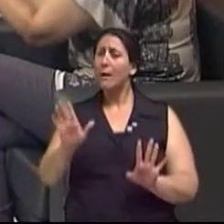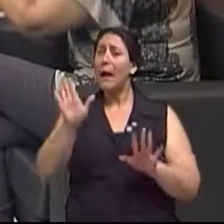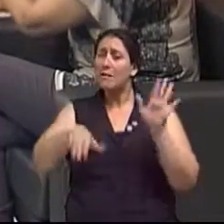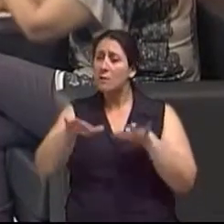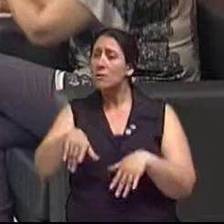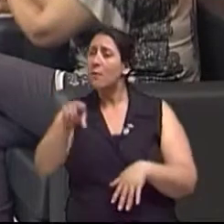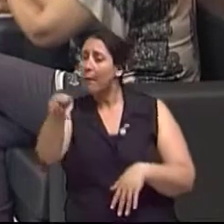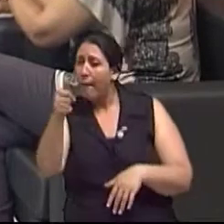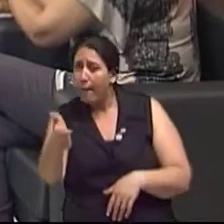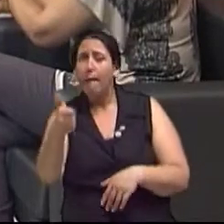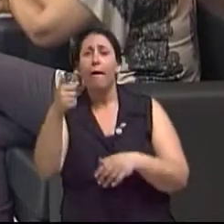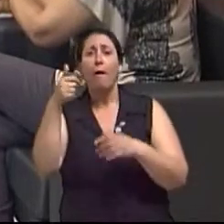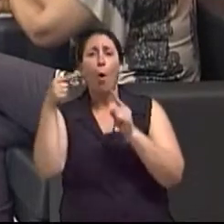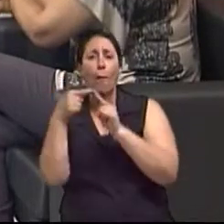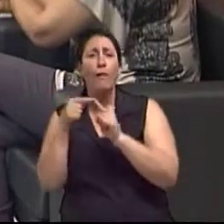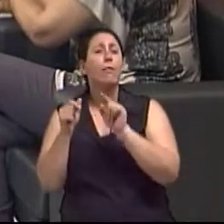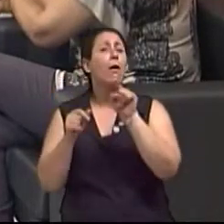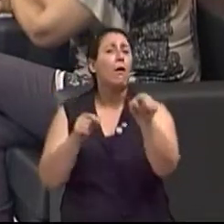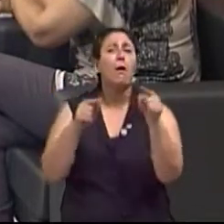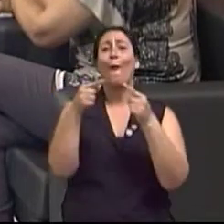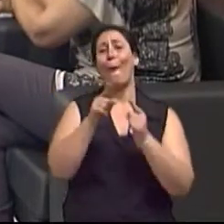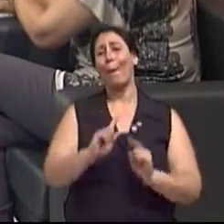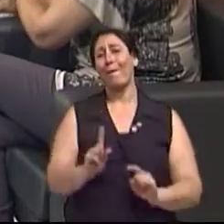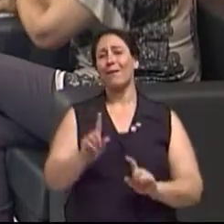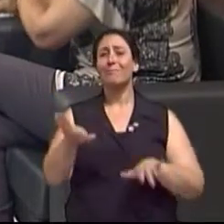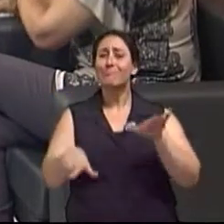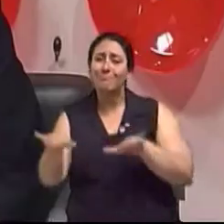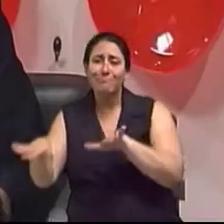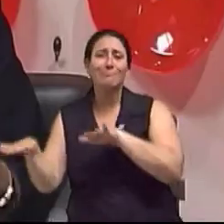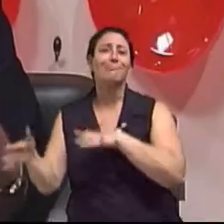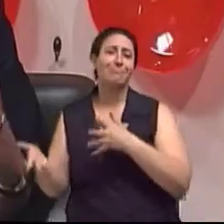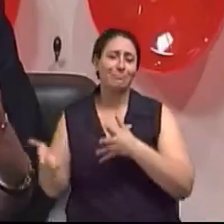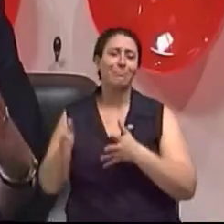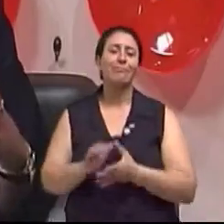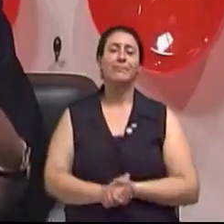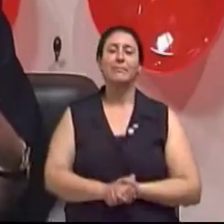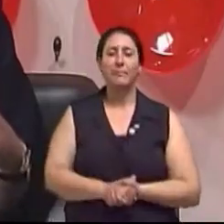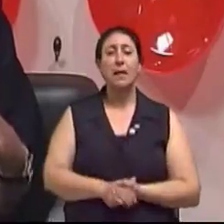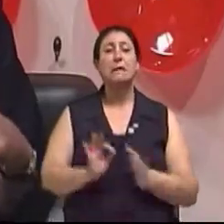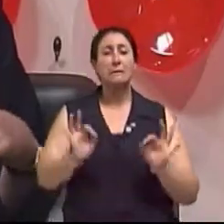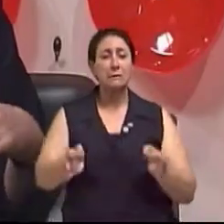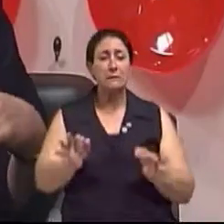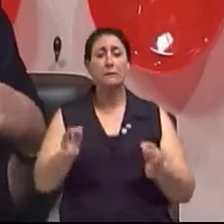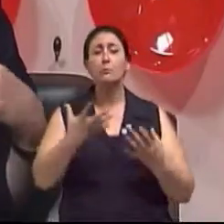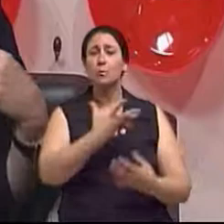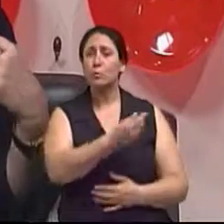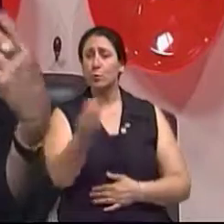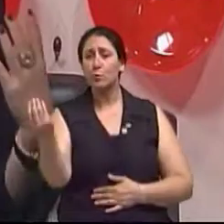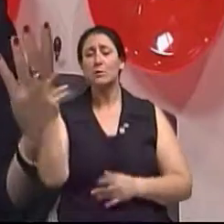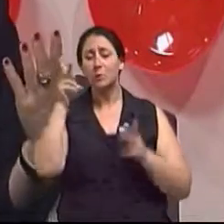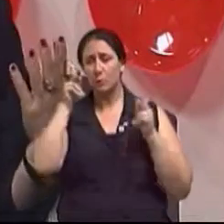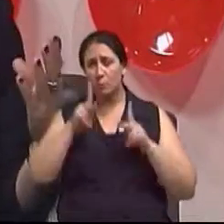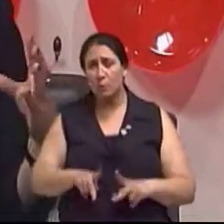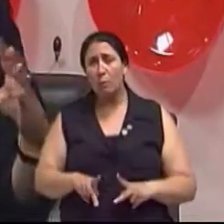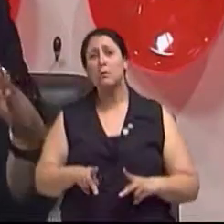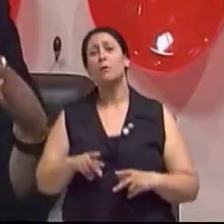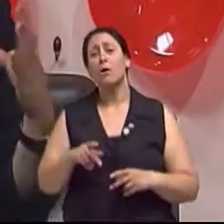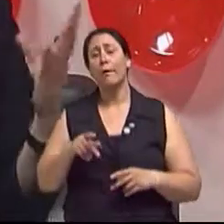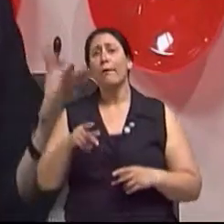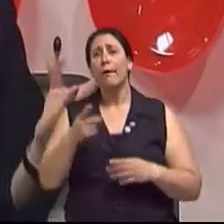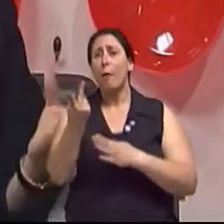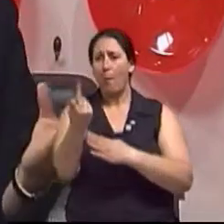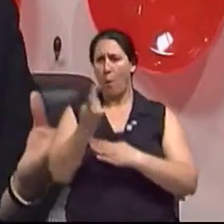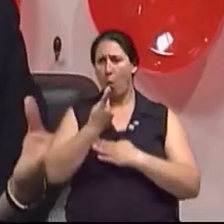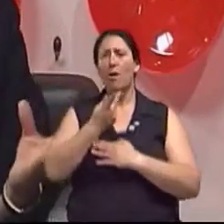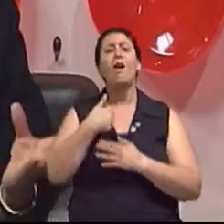a vizinha serviu, mas para ela pode não servir, né, doutora? É assim, hoje o que a gente vê mais é que o paciente nos procura para